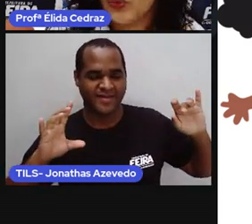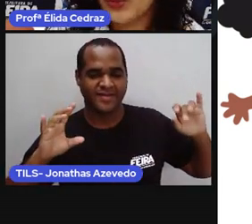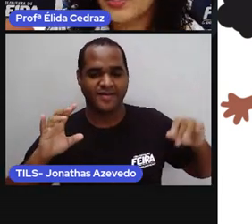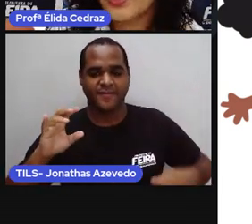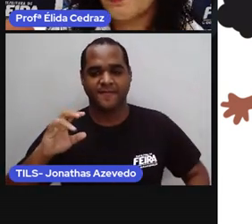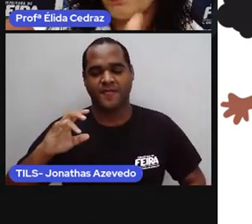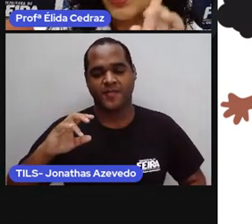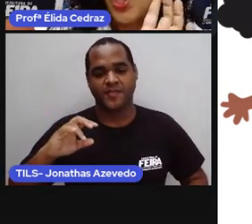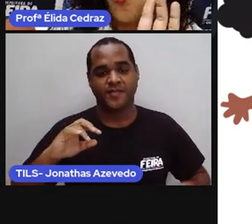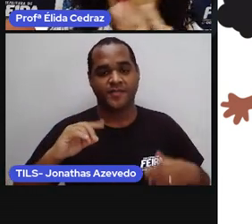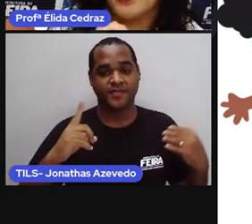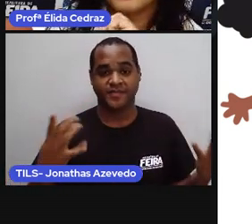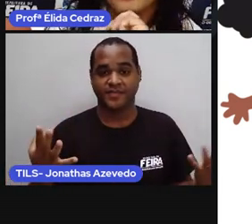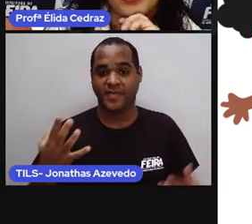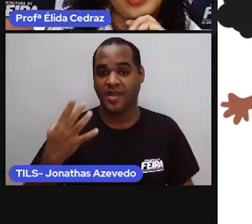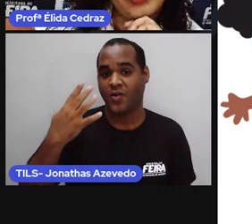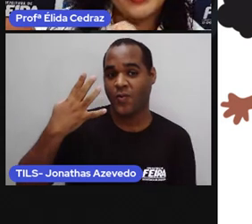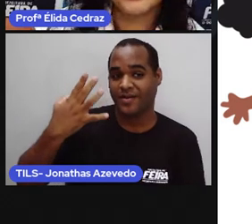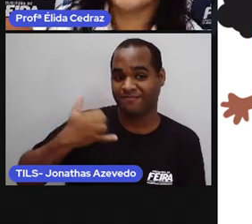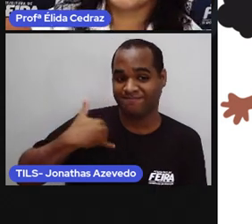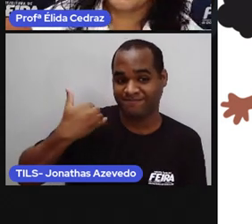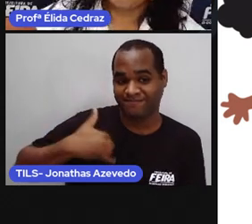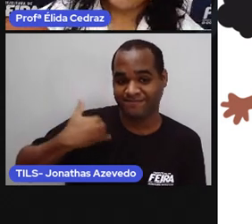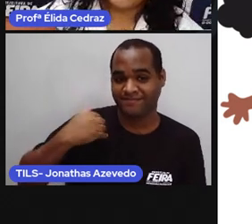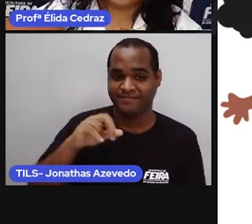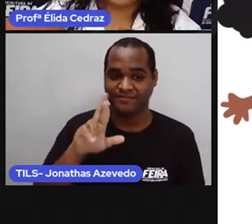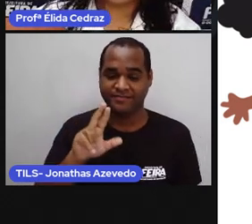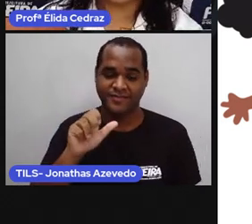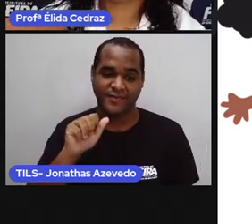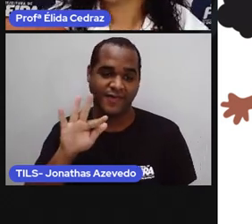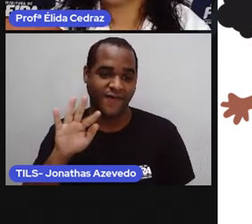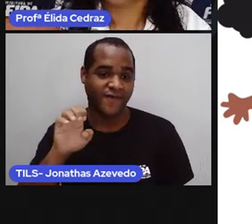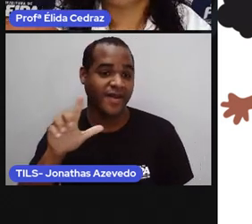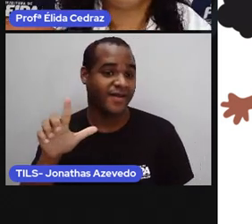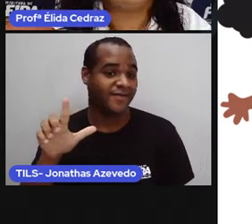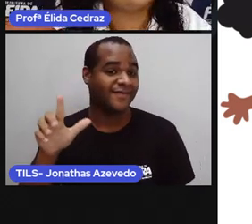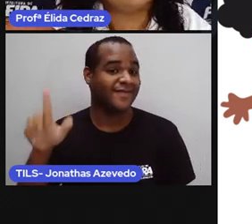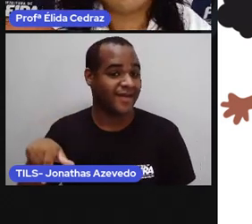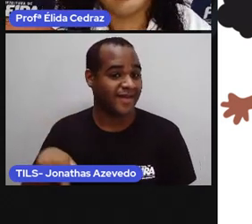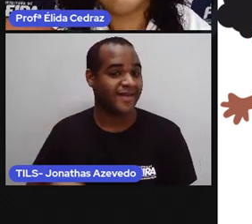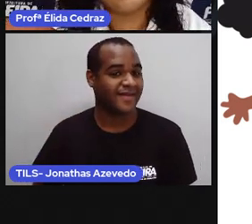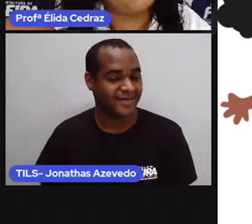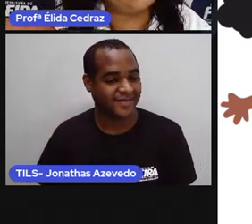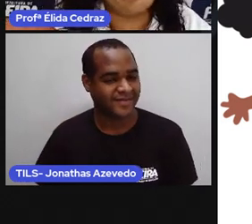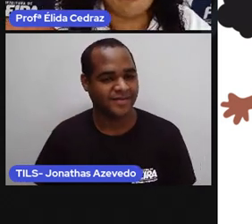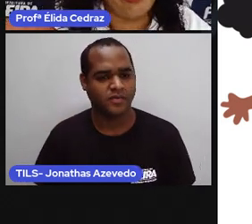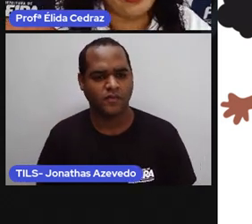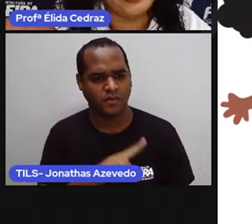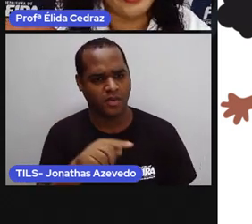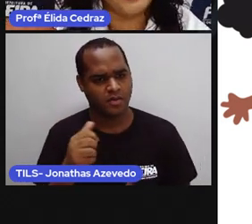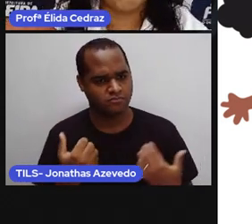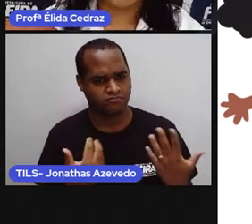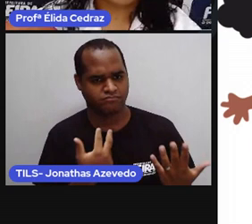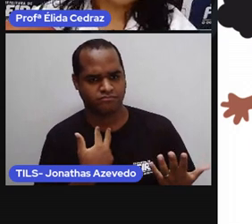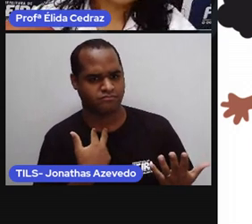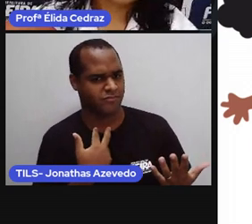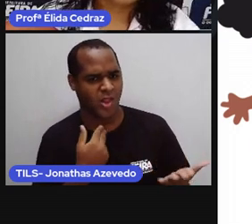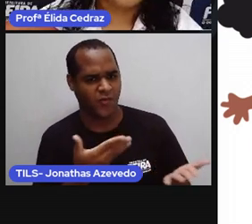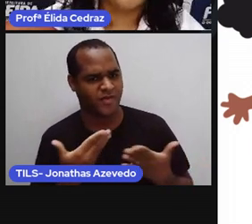Os quatro anos de Rafael Lima. Não vai ficar de fora, né?